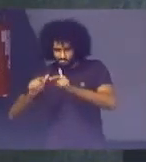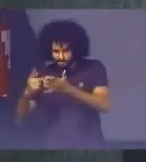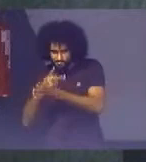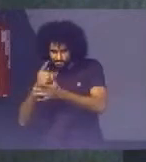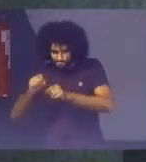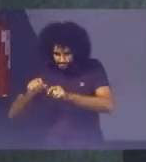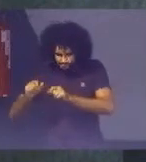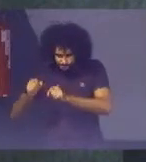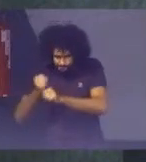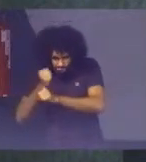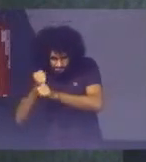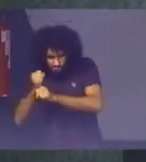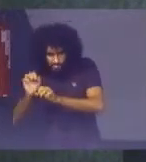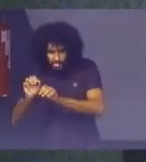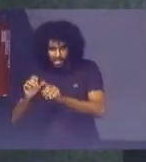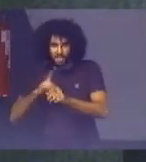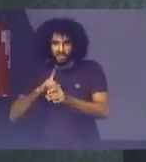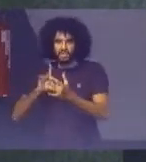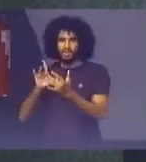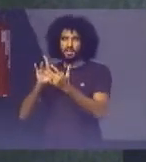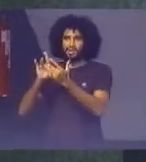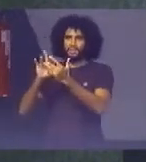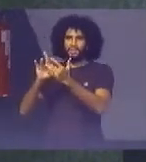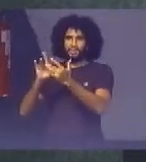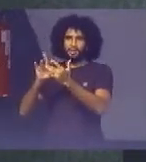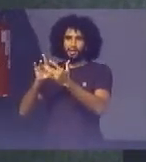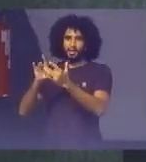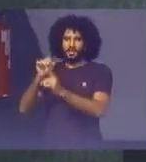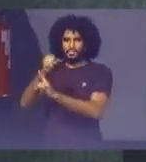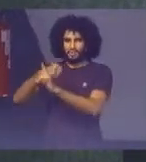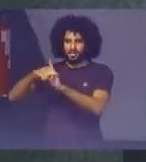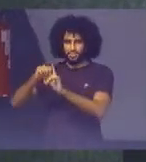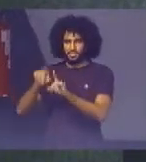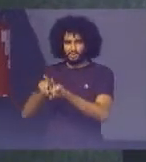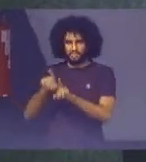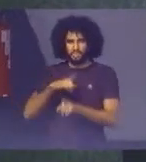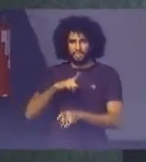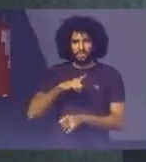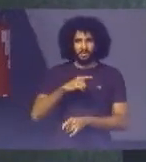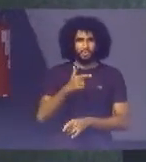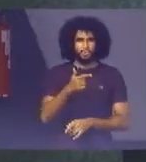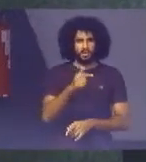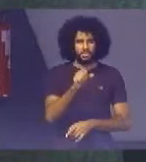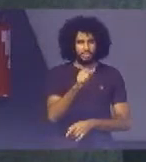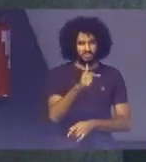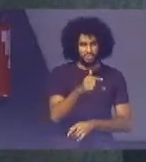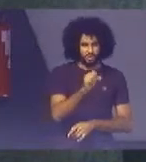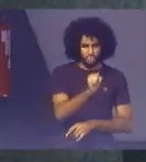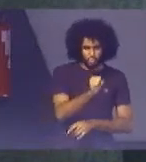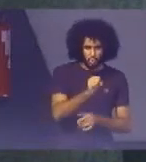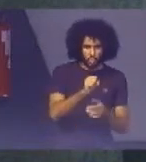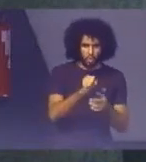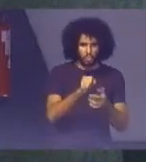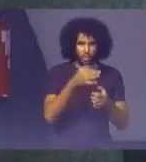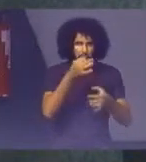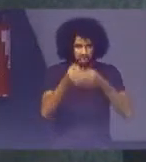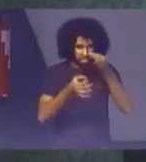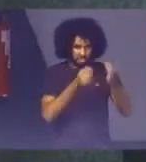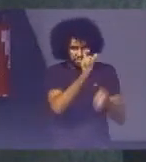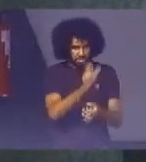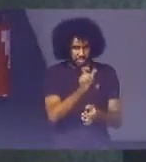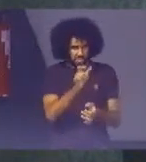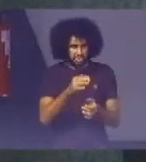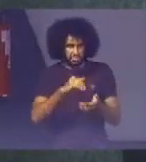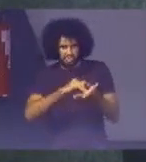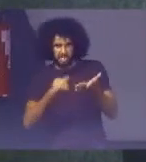em sintonia Com a sociedade Nós tivemos ainda 228 sugestões De adição Exclusão E outros comentários Tudo isso está